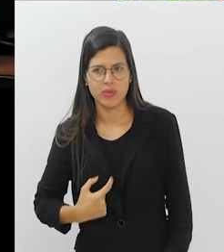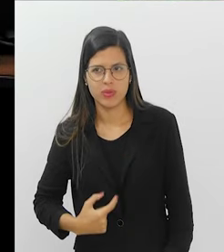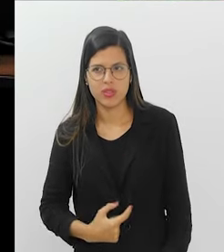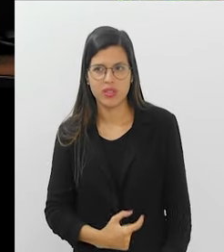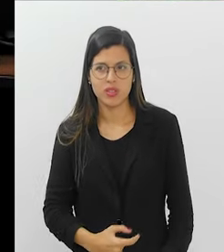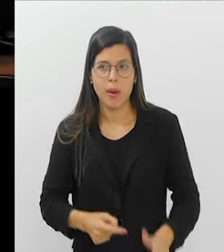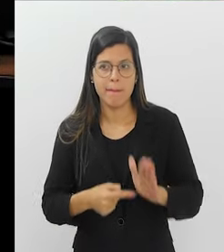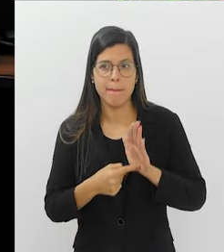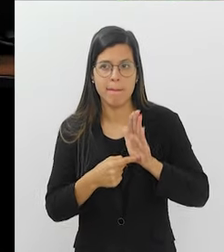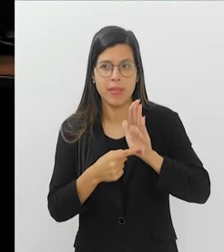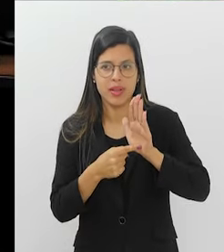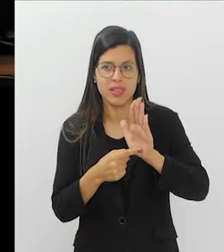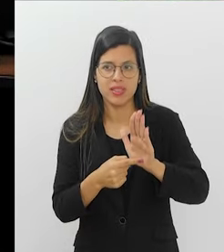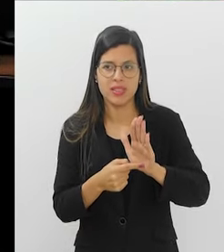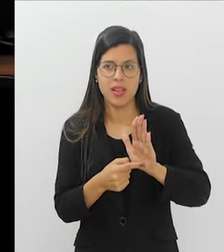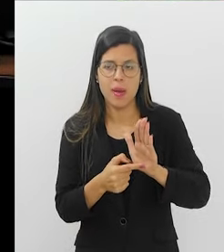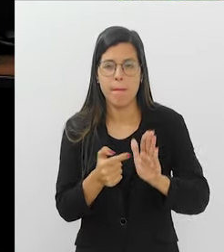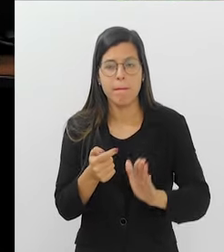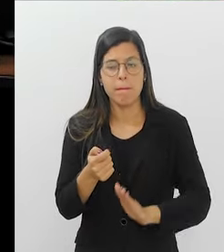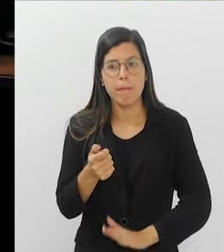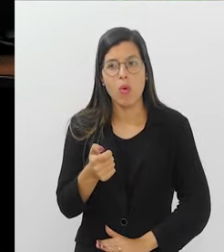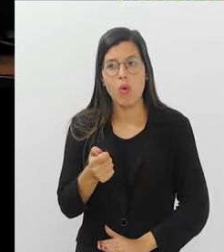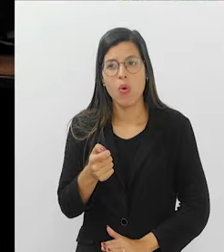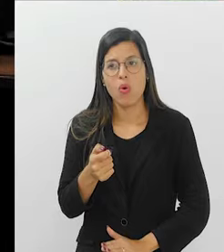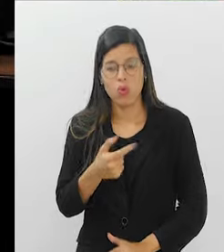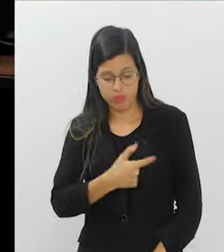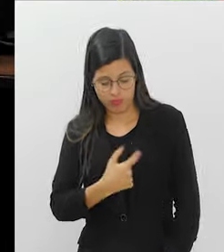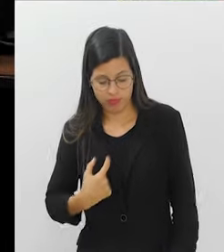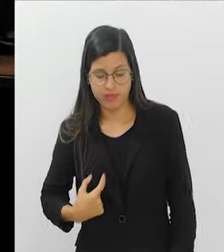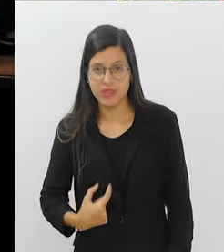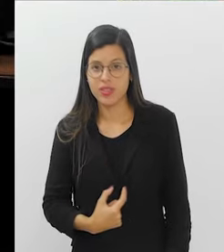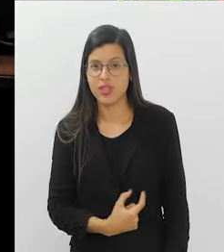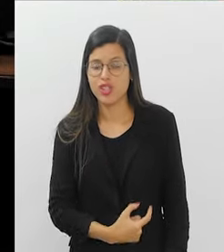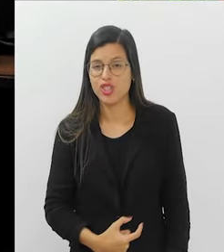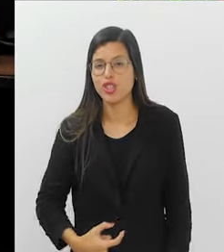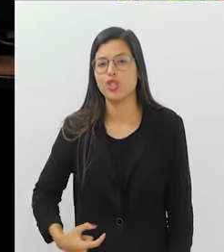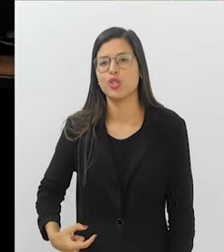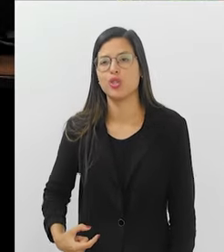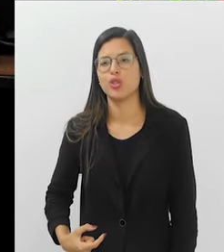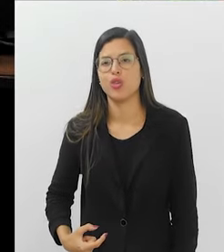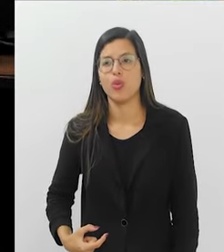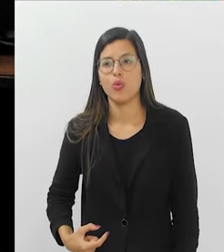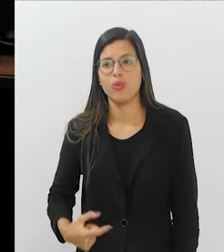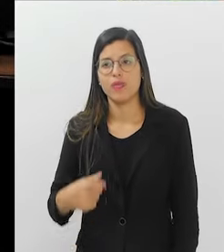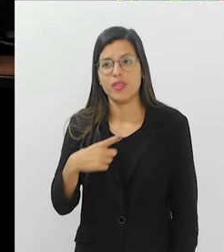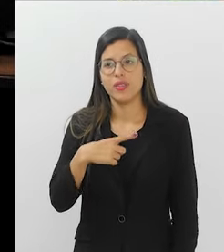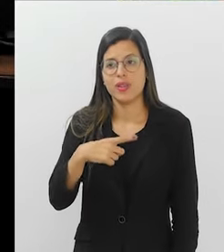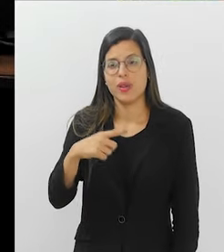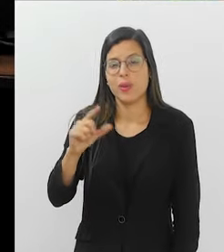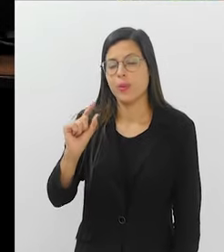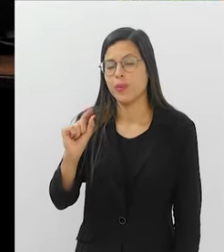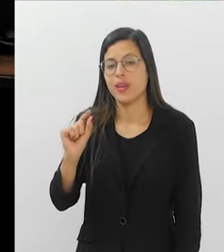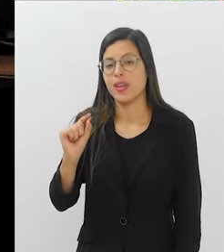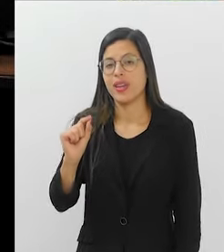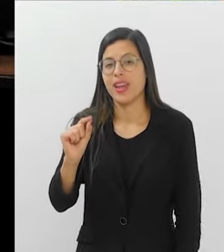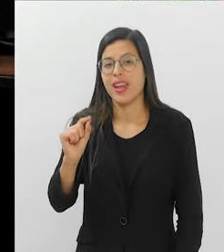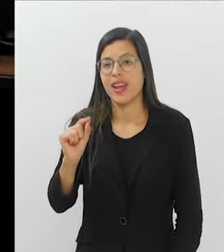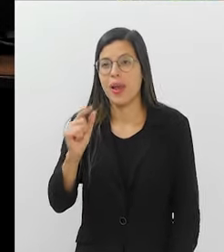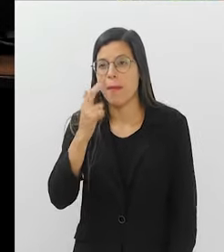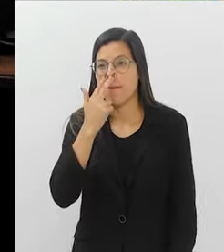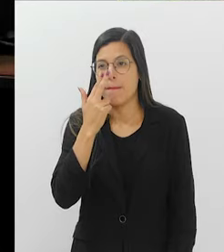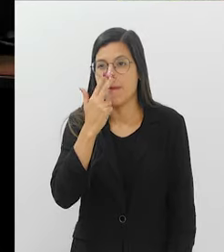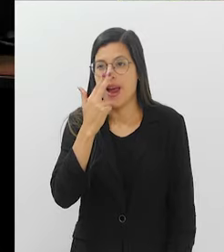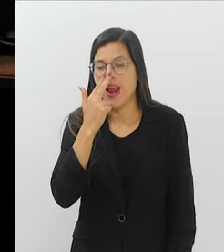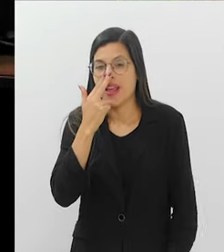intestino, é uma coisa muito pouca. E o intestino, por ser um órgão oco, ele ainda tem